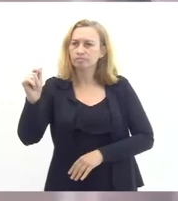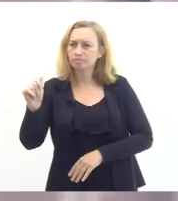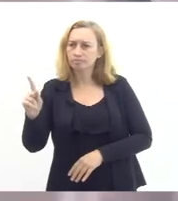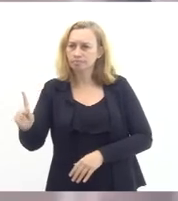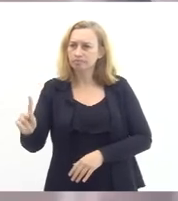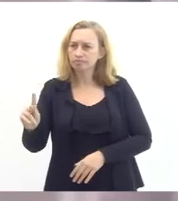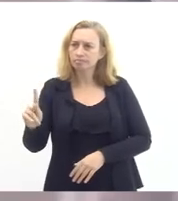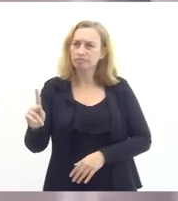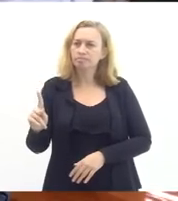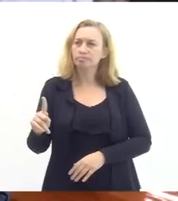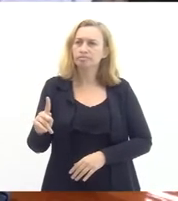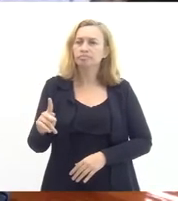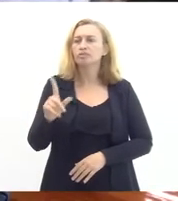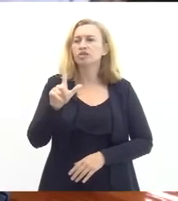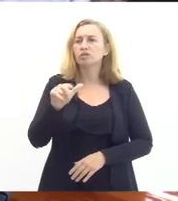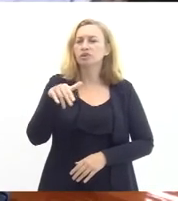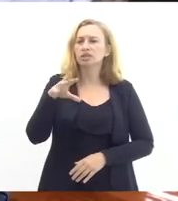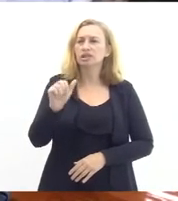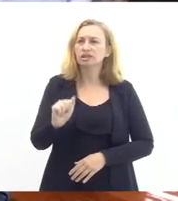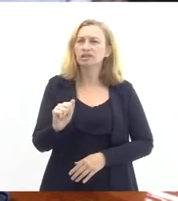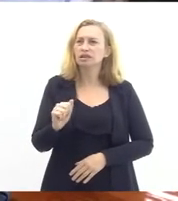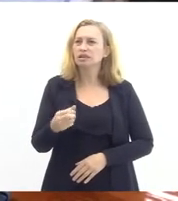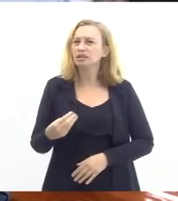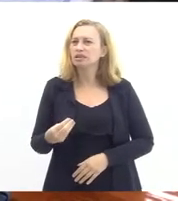Azevedo Luciane está online